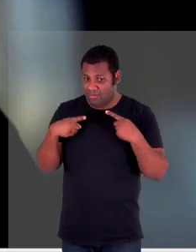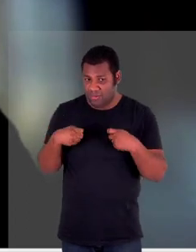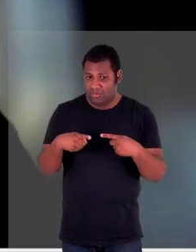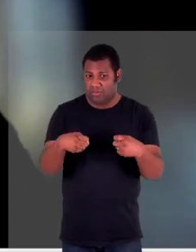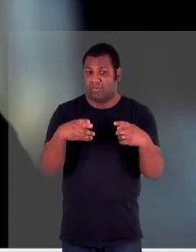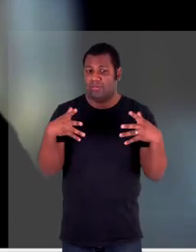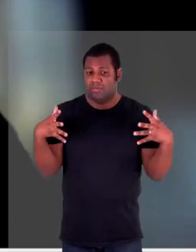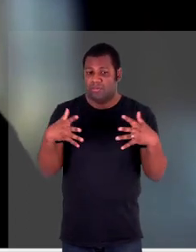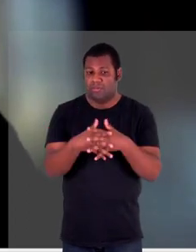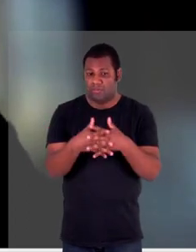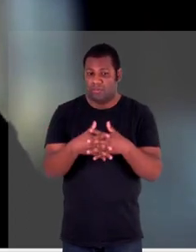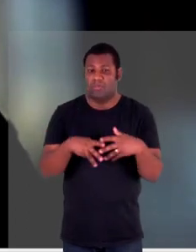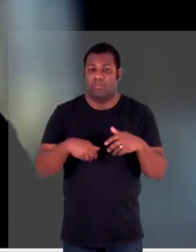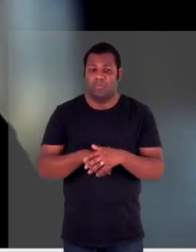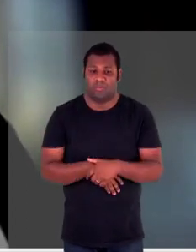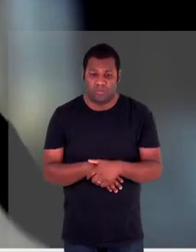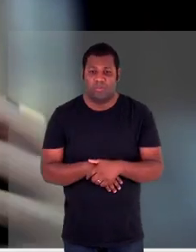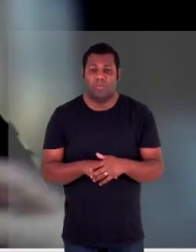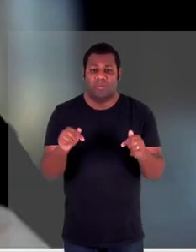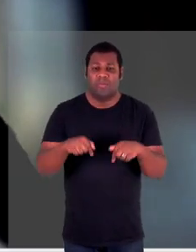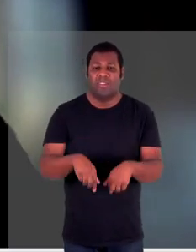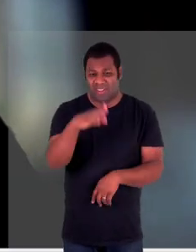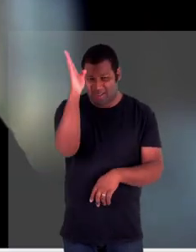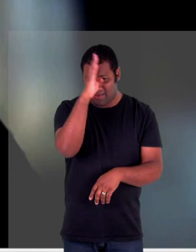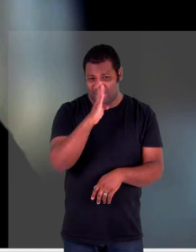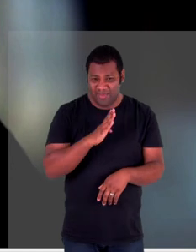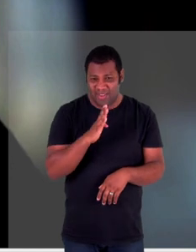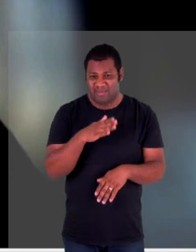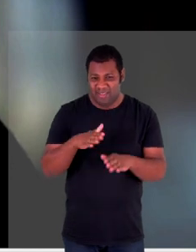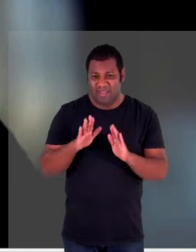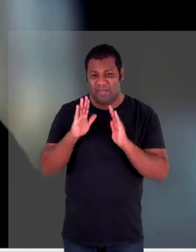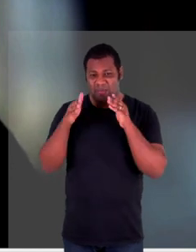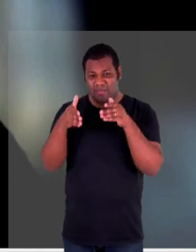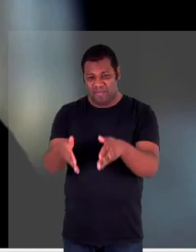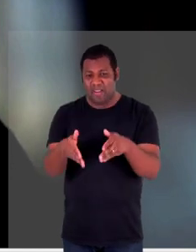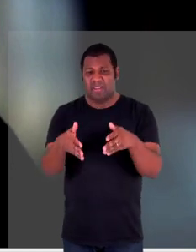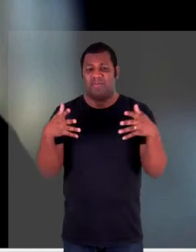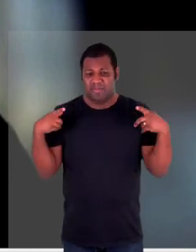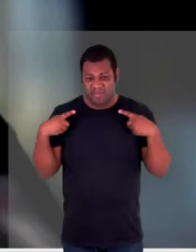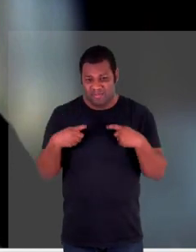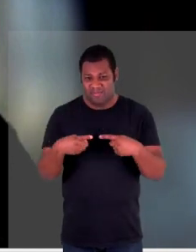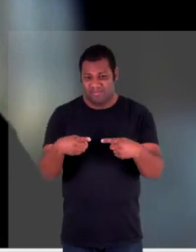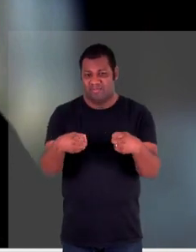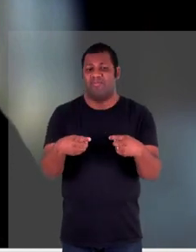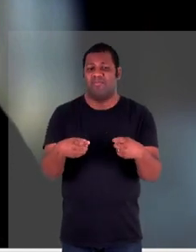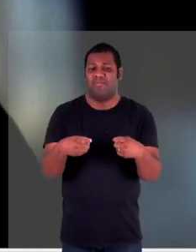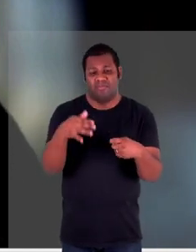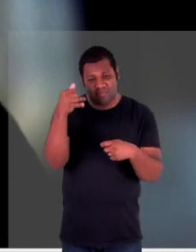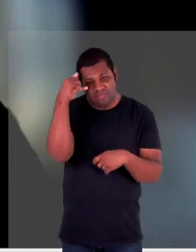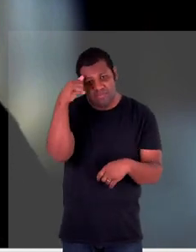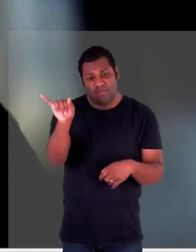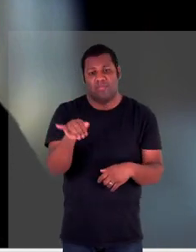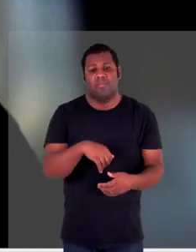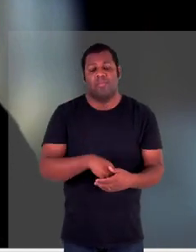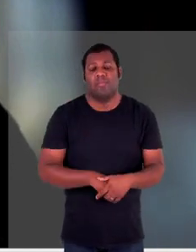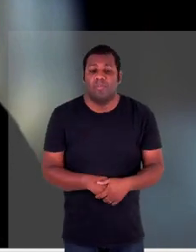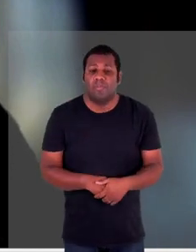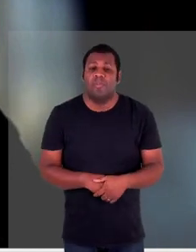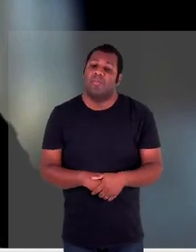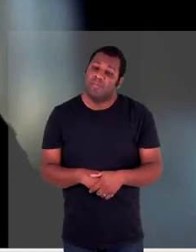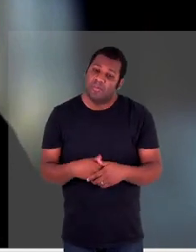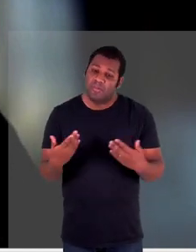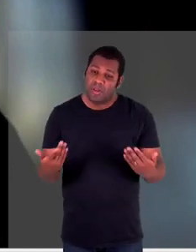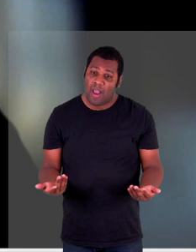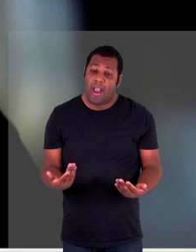menor que a gente vá ter um conflito armado entre várias nações no território brasileiro o que é transmite um pouco de